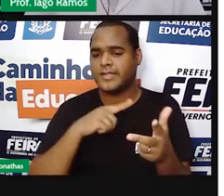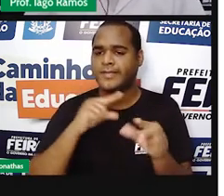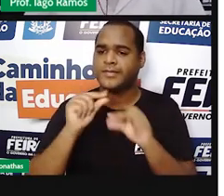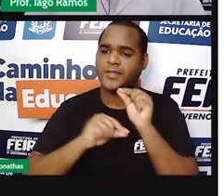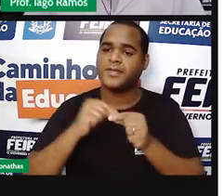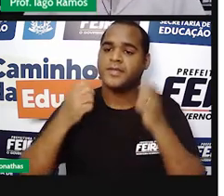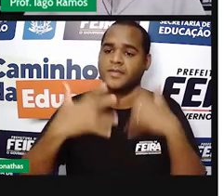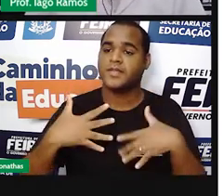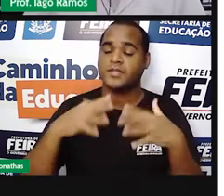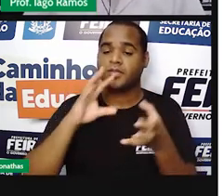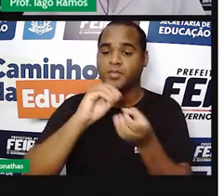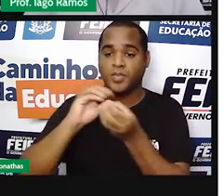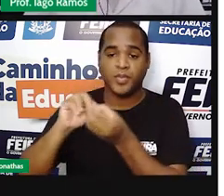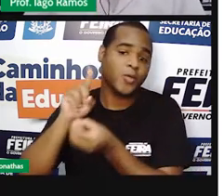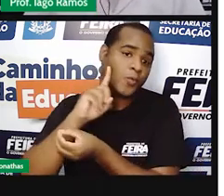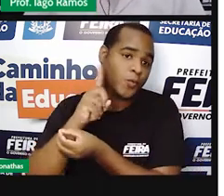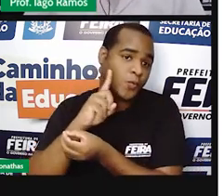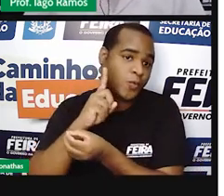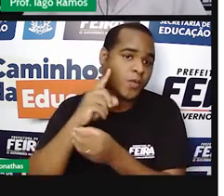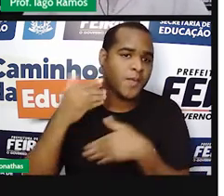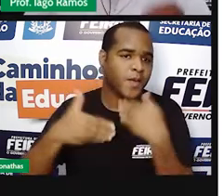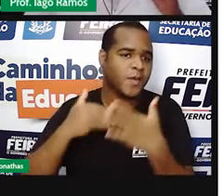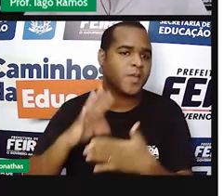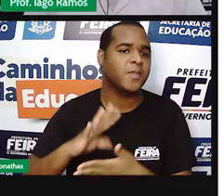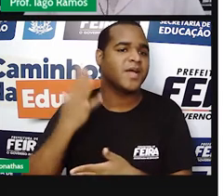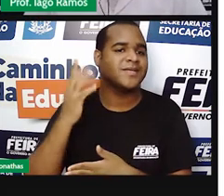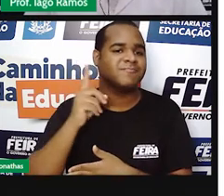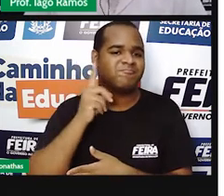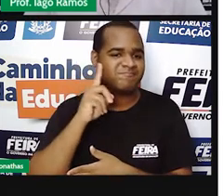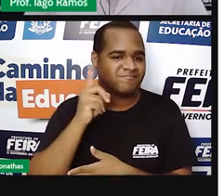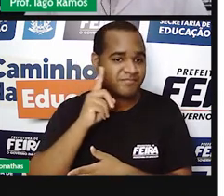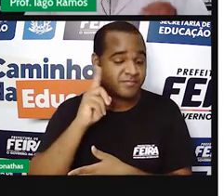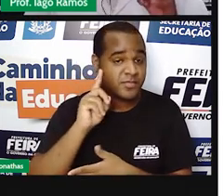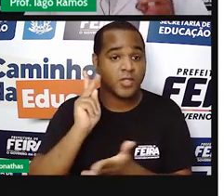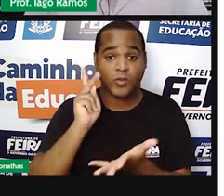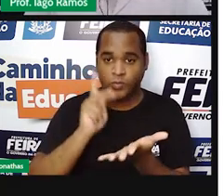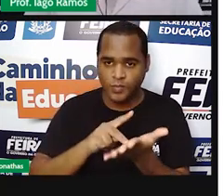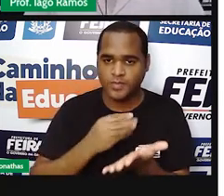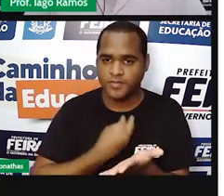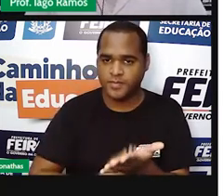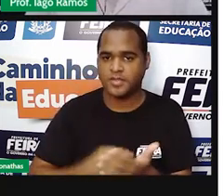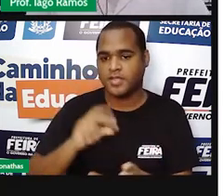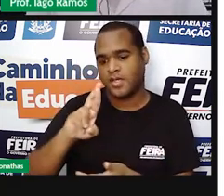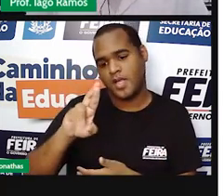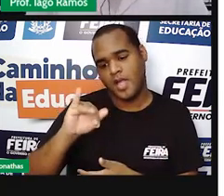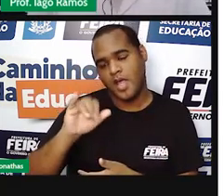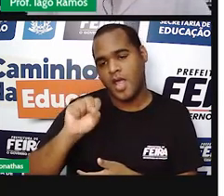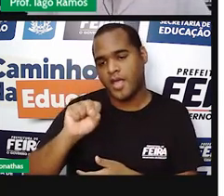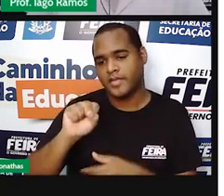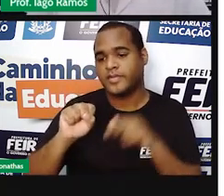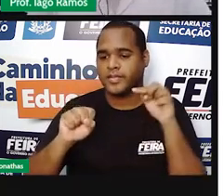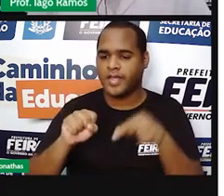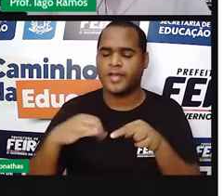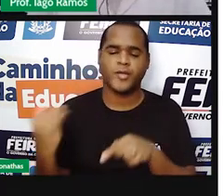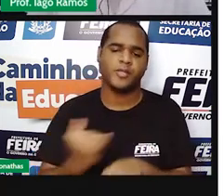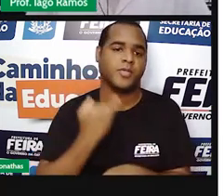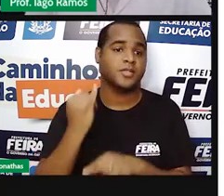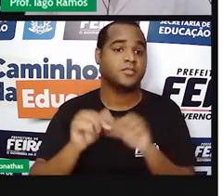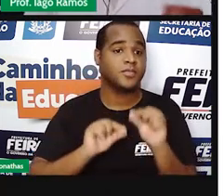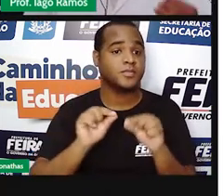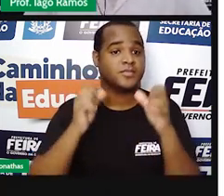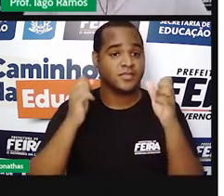situações do nosso cotidiano, tá bom? Os números reais são bastante importantes